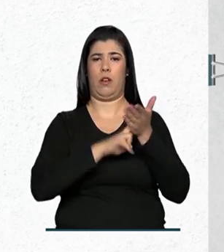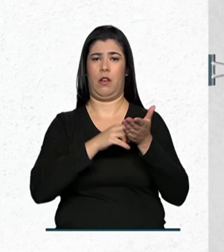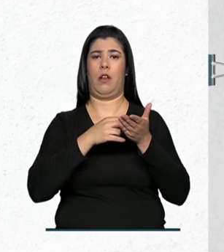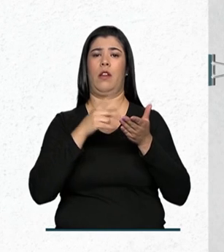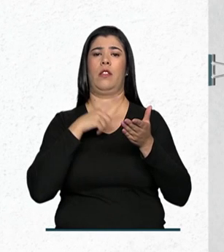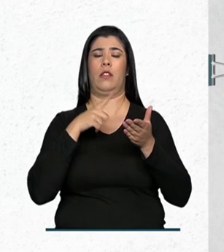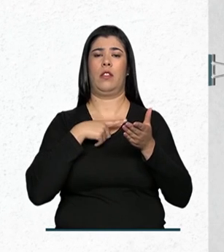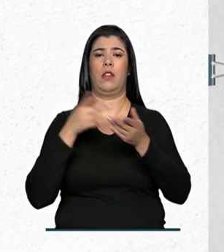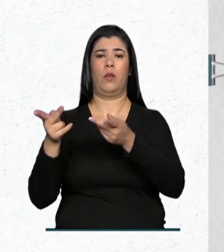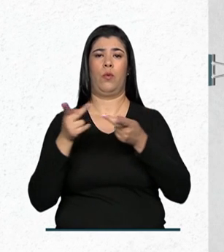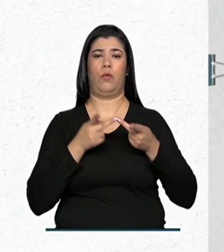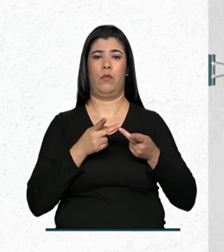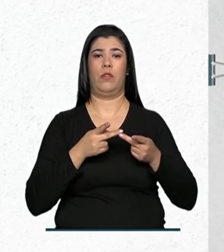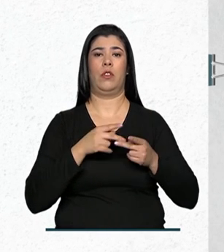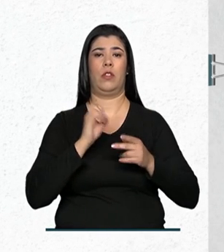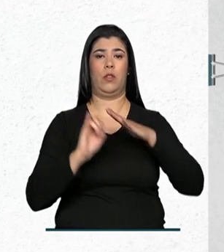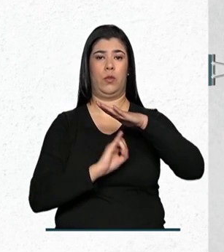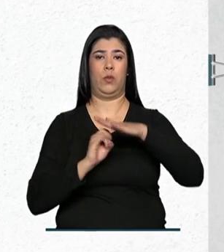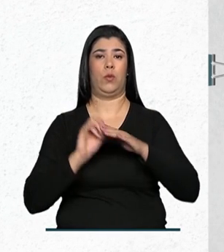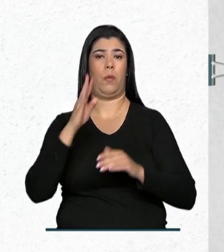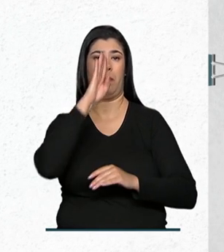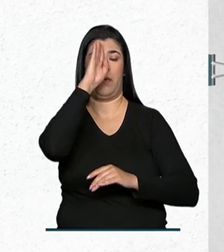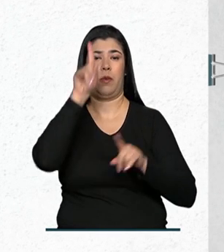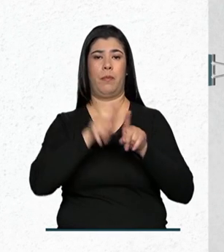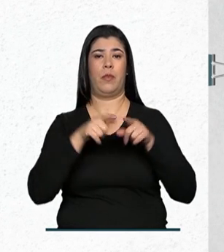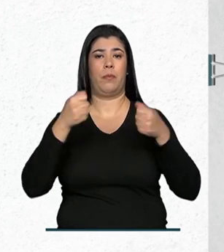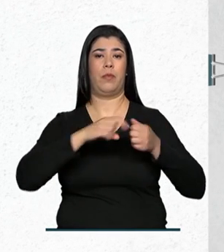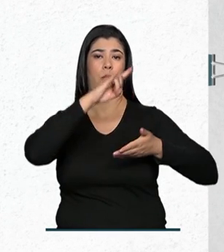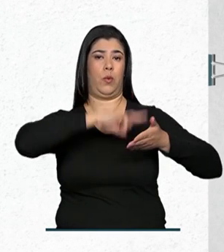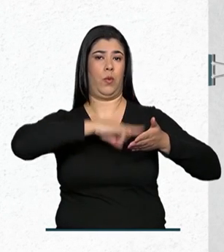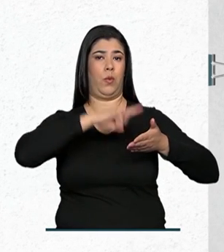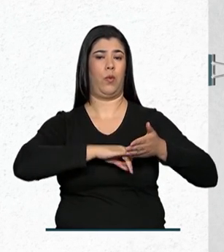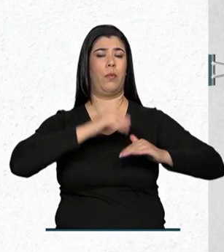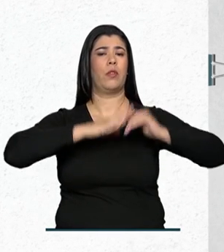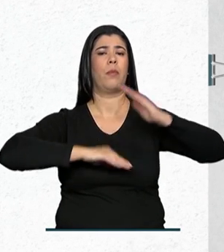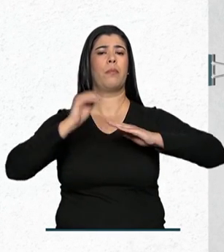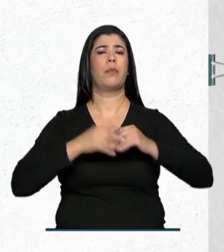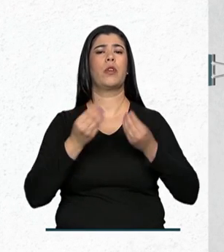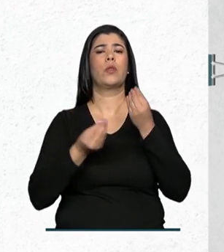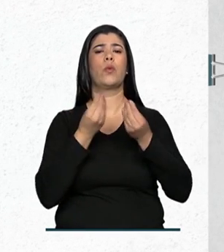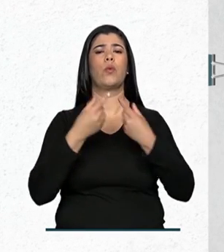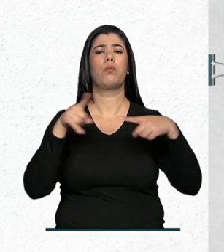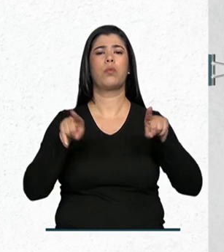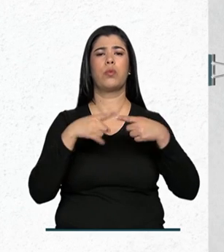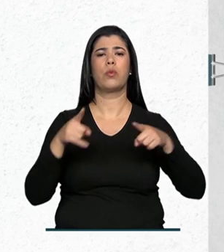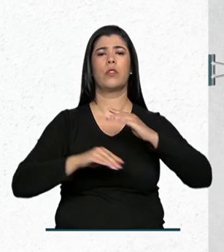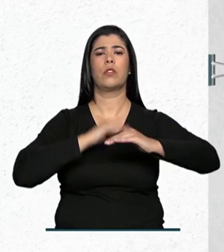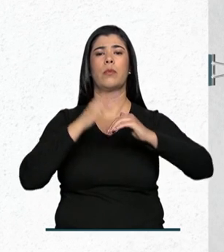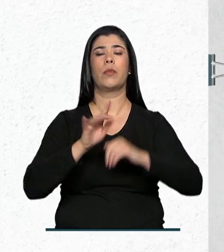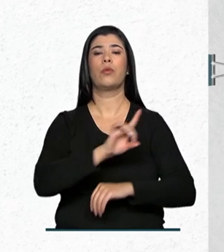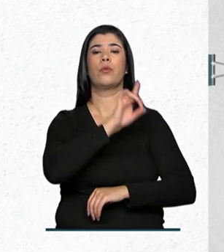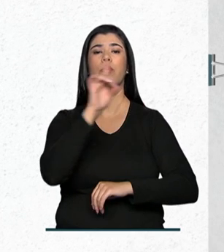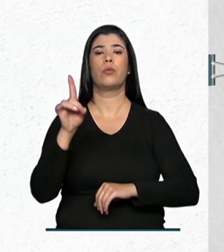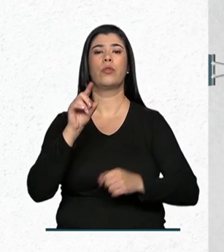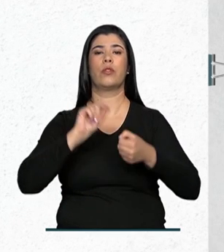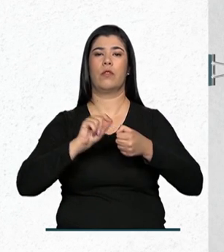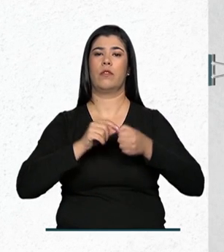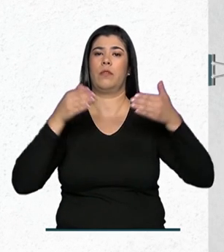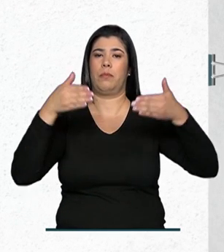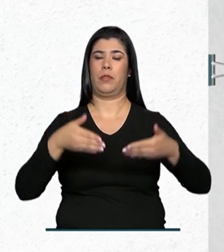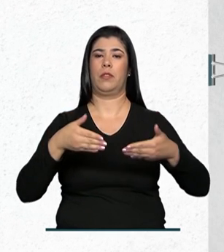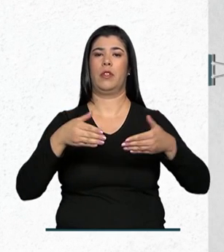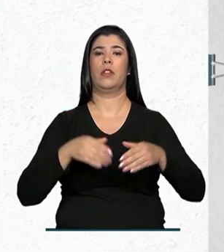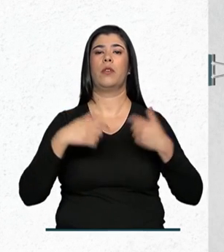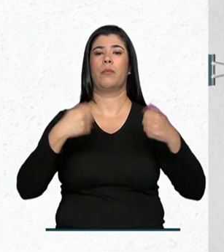oficial da instituição anfitriã. Deve constar no documento a atividade a ser desenvolvida e a data de sua realização,